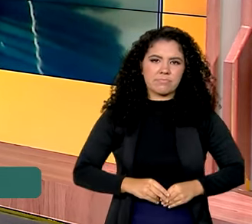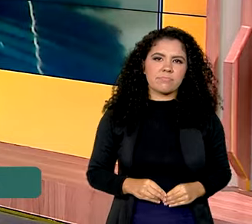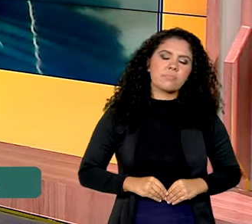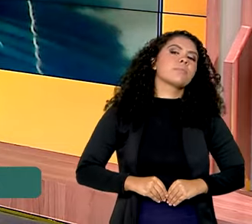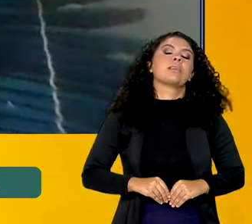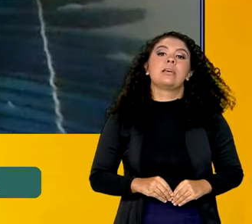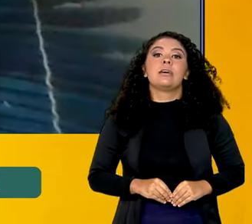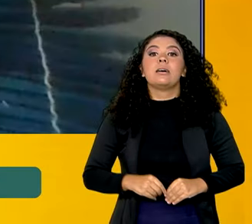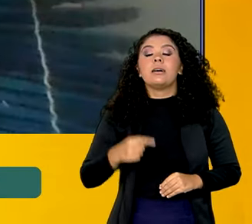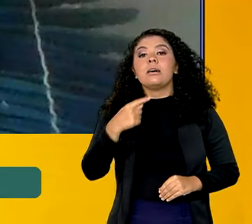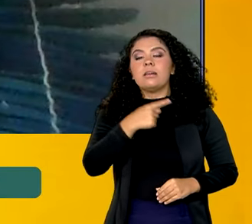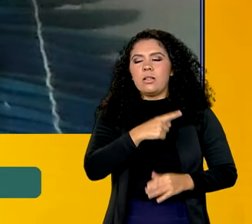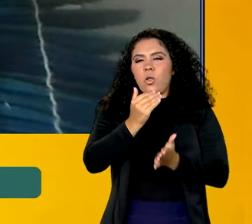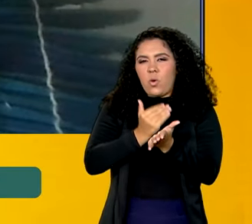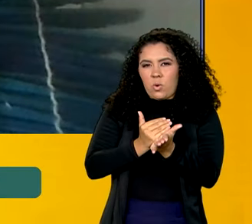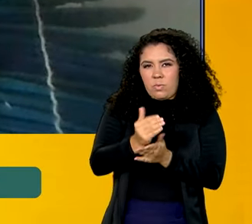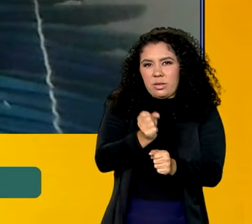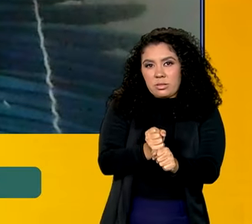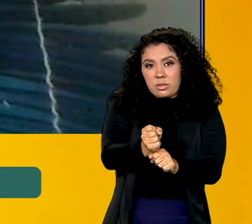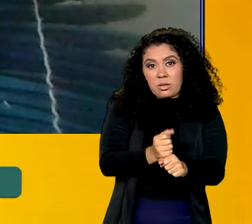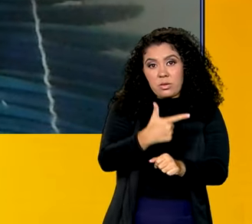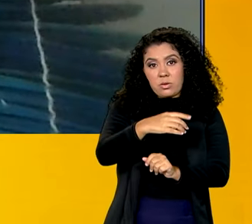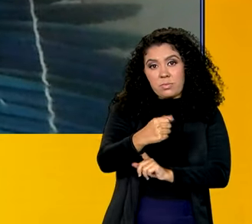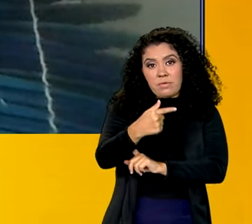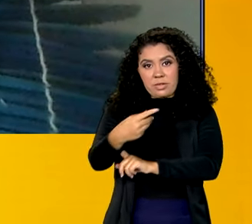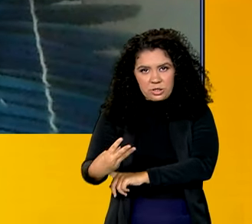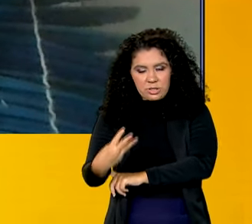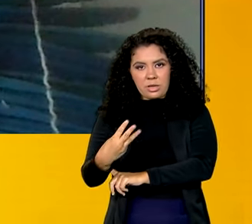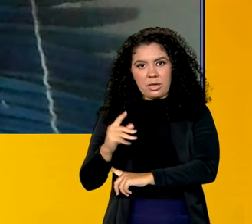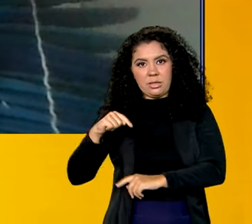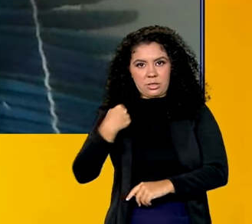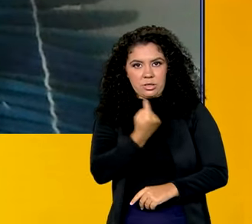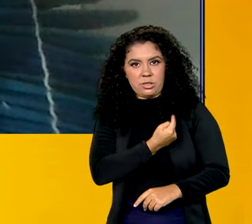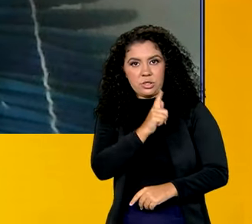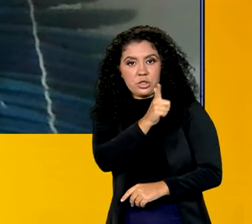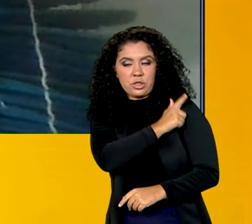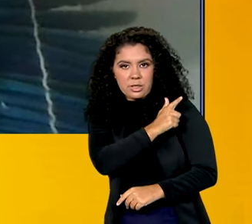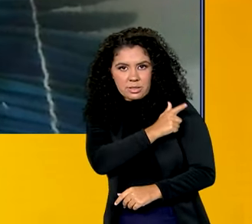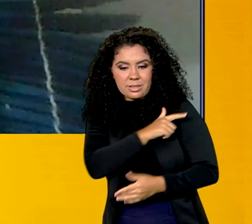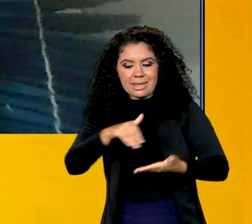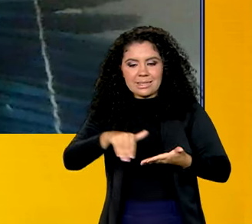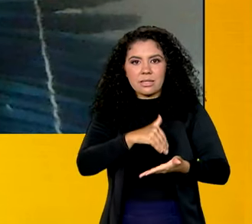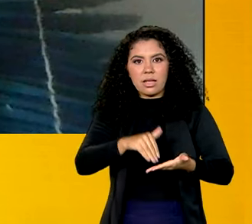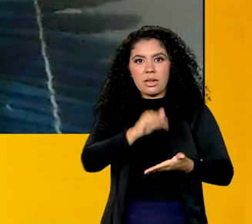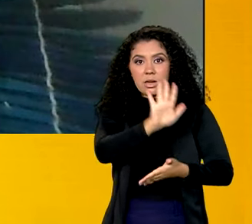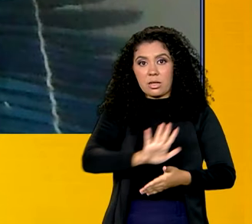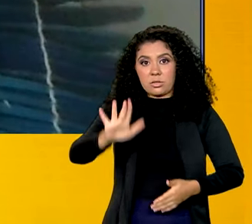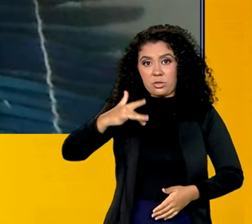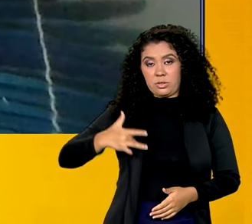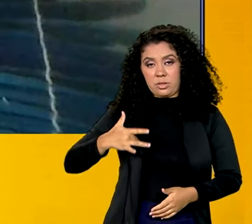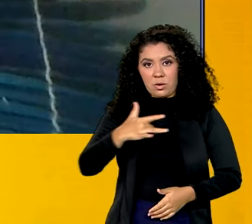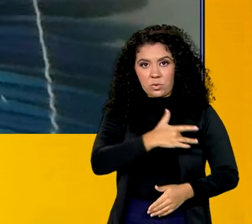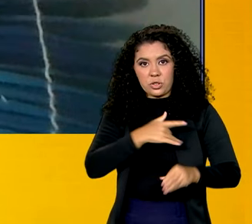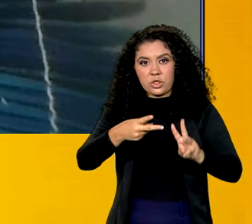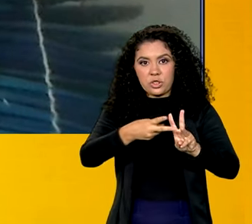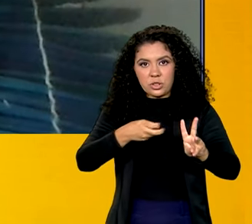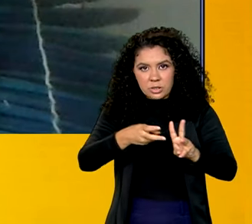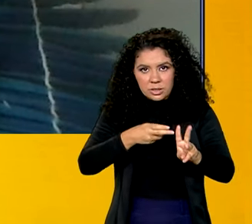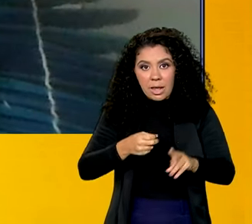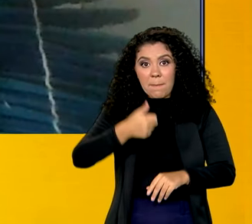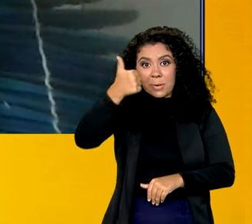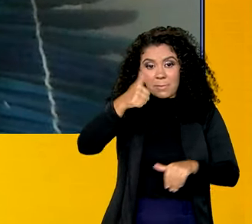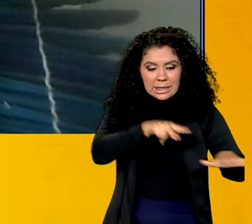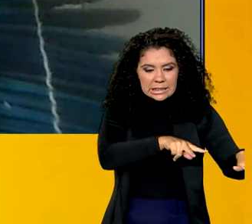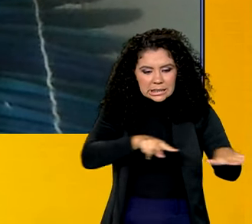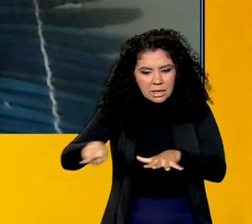No início de 2023, quando nós assumimos a gestão da Secretaria de Saúde Indígena, ainda na primeira semana da nossa gestão,